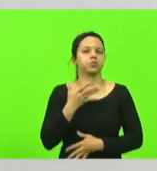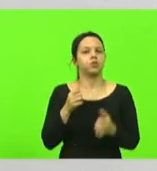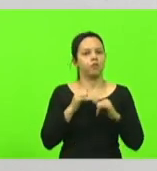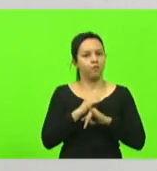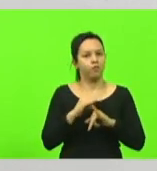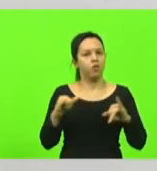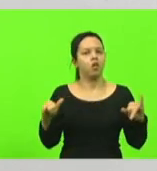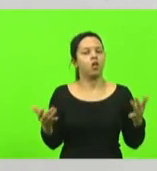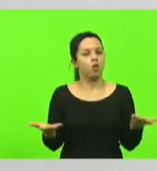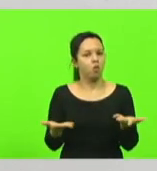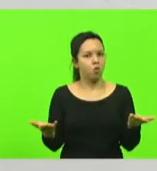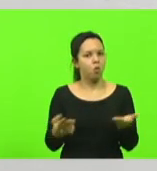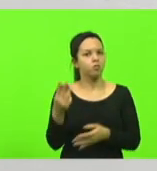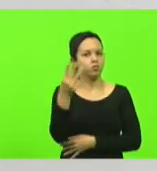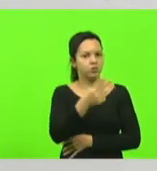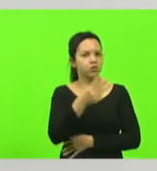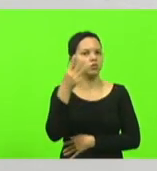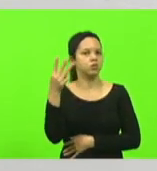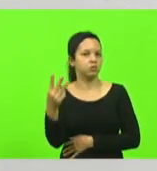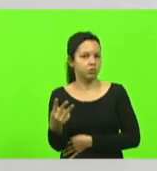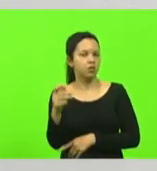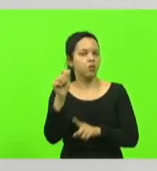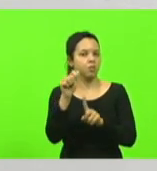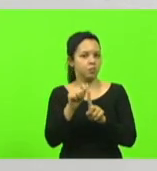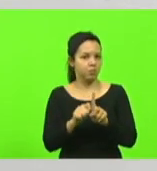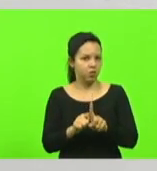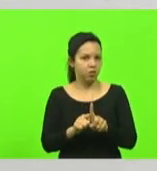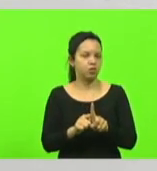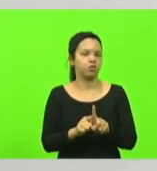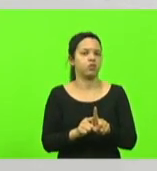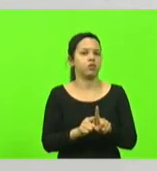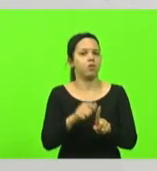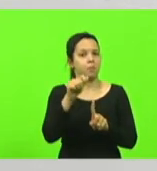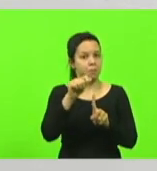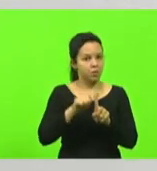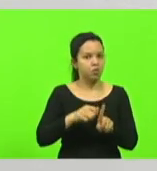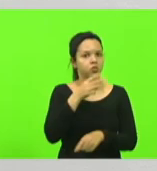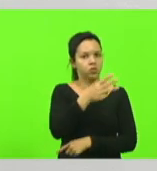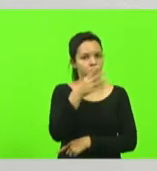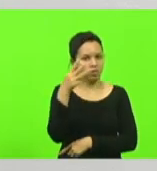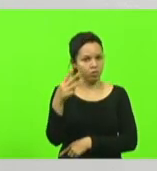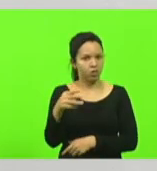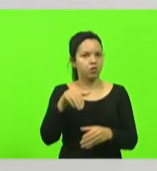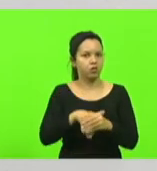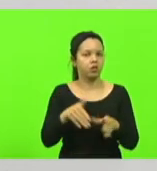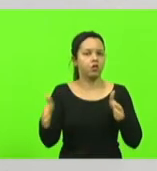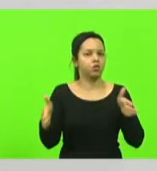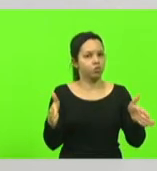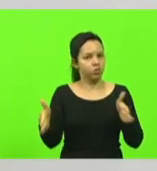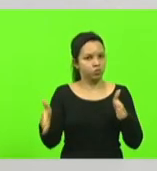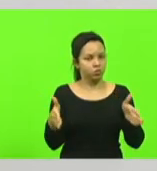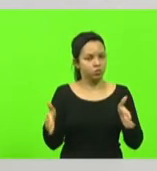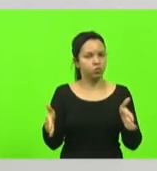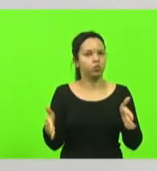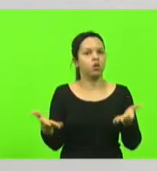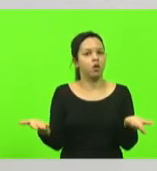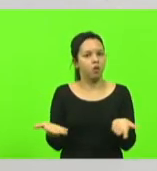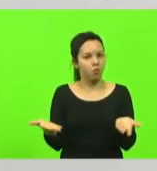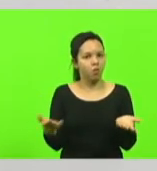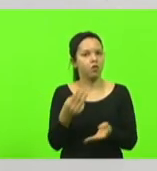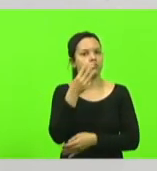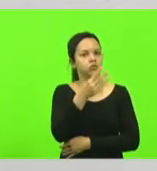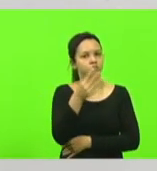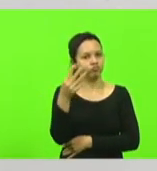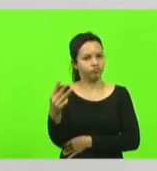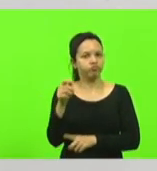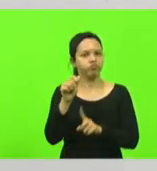33º mês o mês de número 33 dessa legislatura e chegamos ao 33º